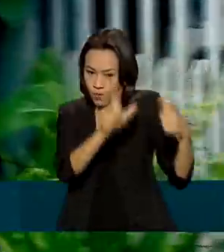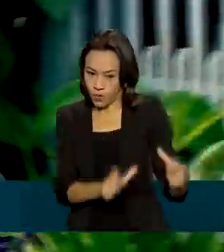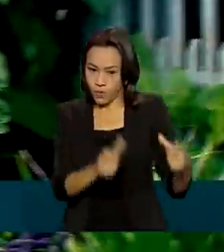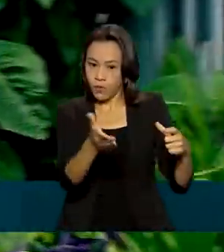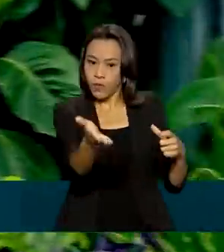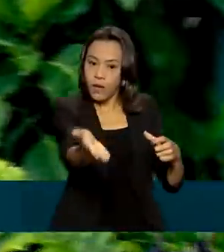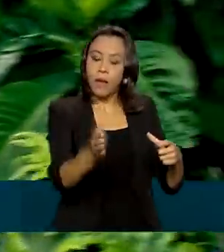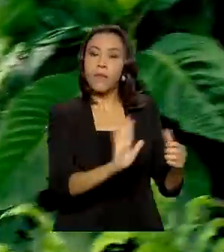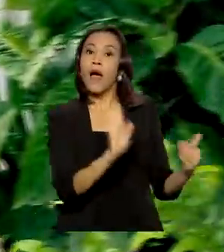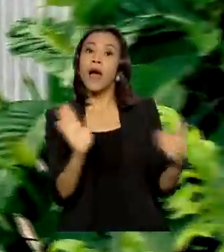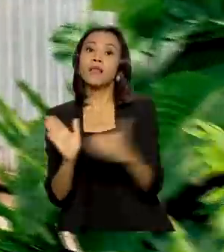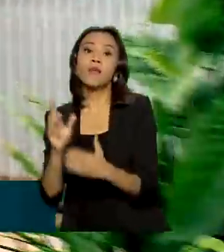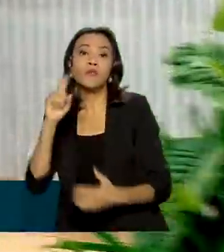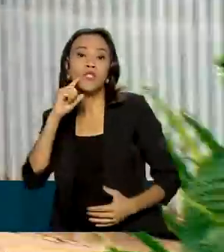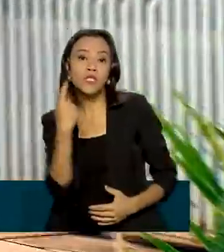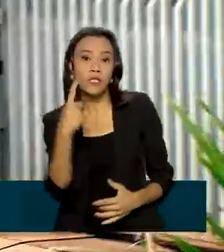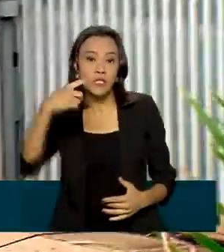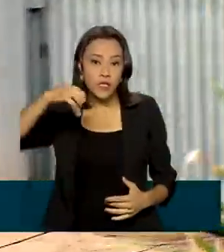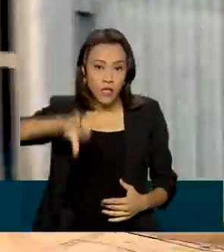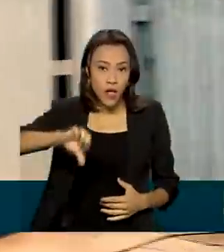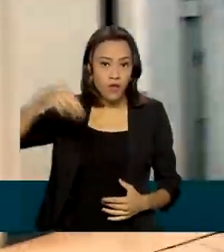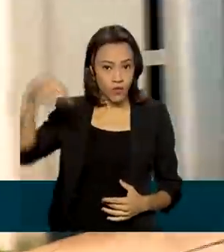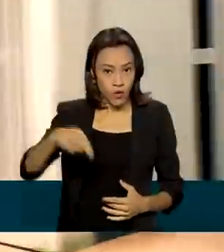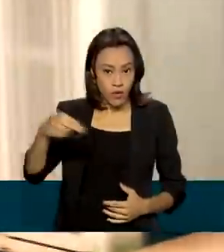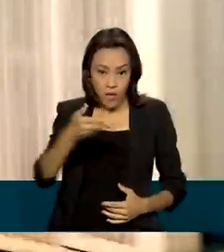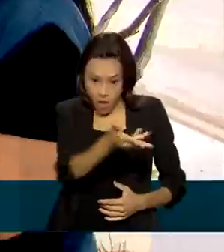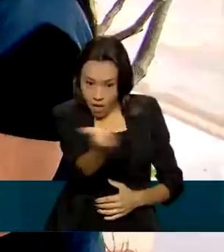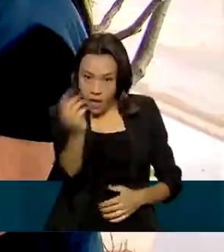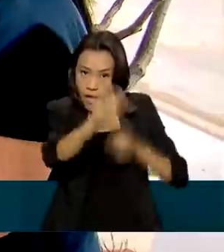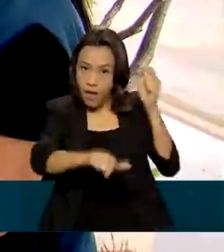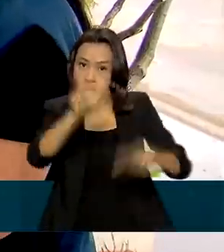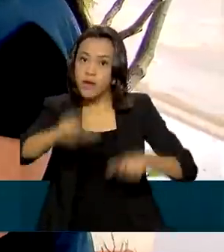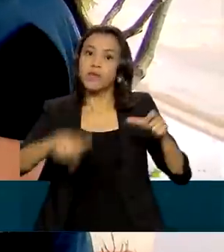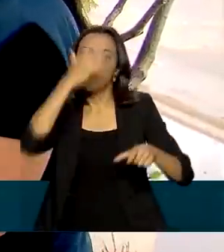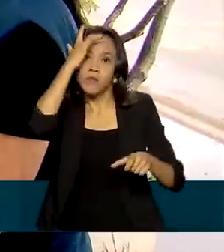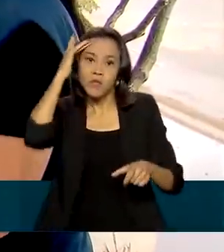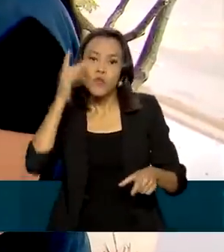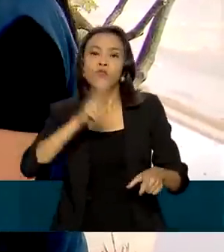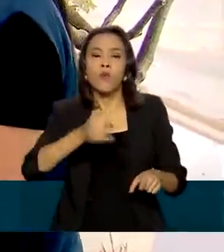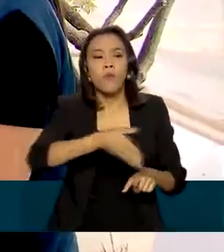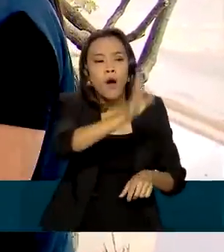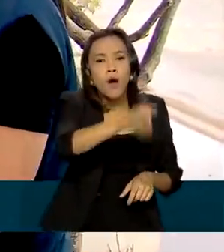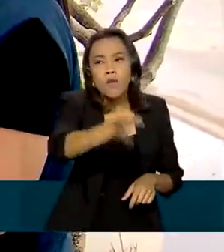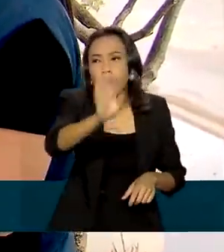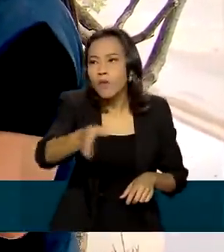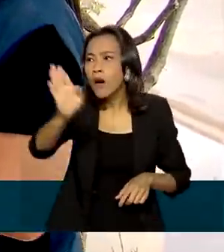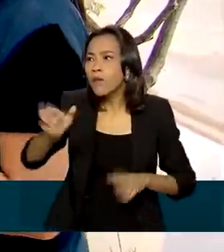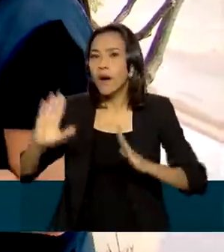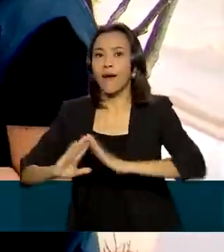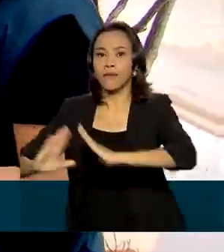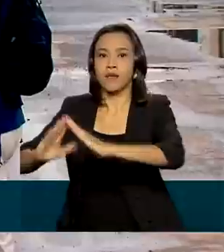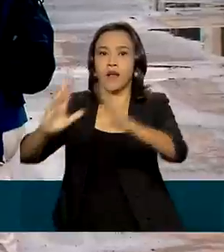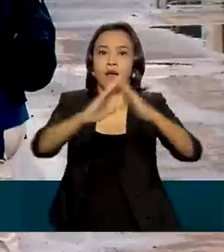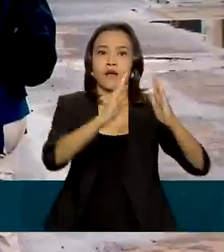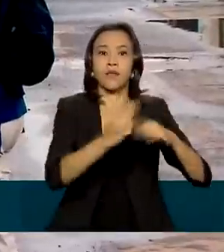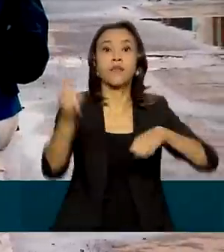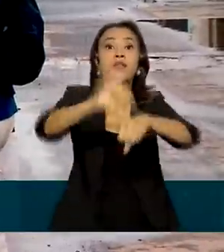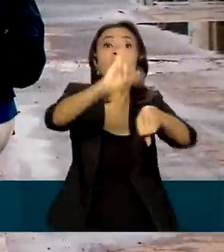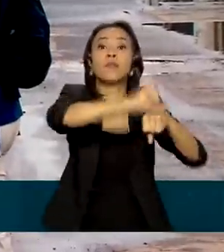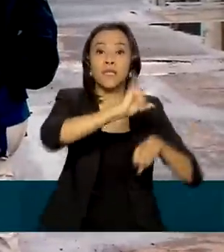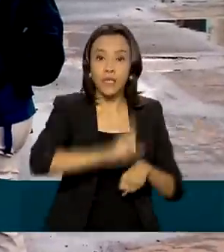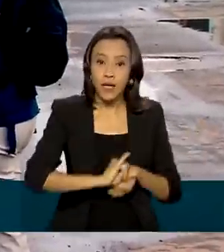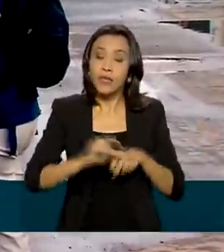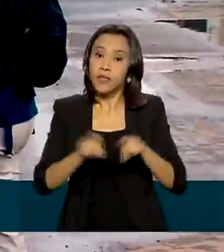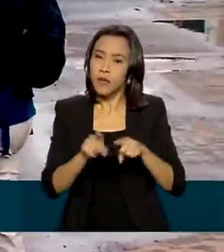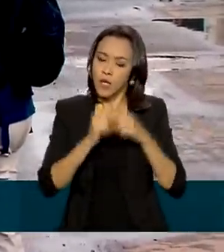Até o dia 19 de novembro, esses recenseadores vão percorrer casas em bairros de capitais e também